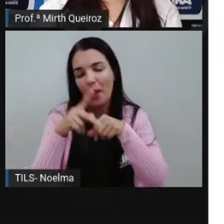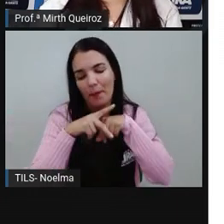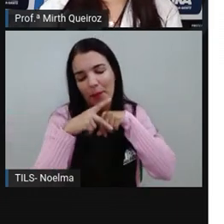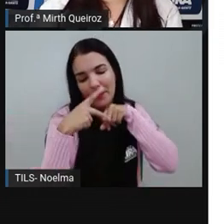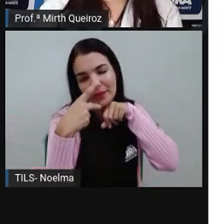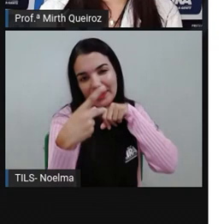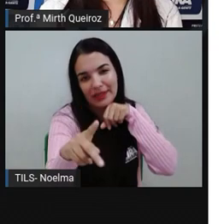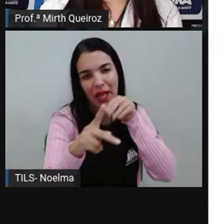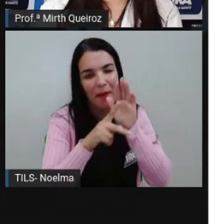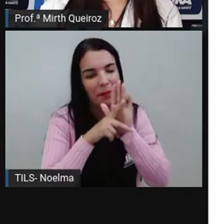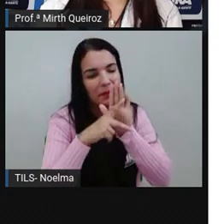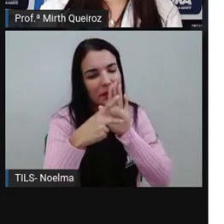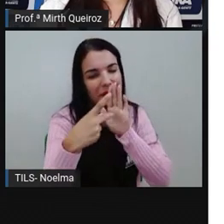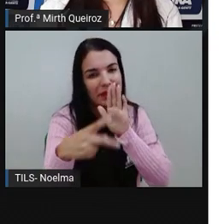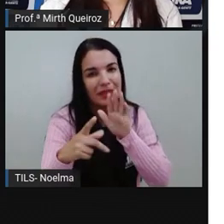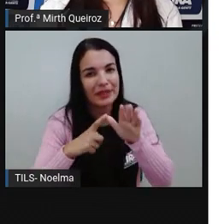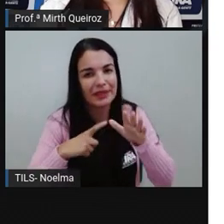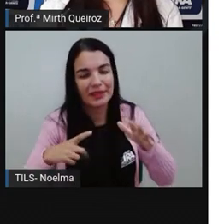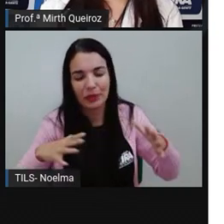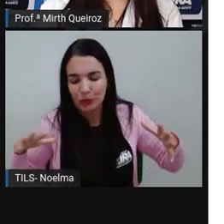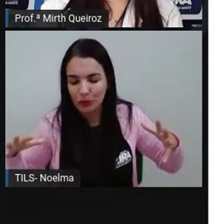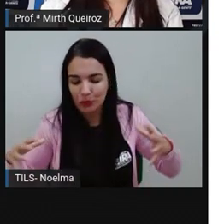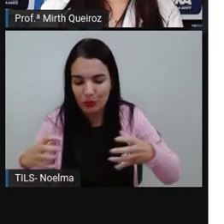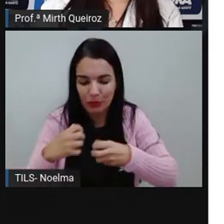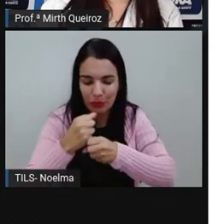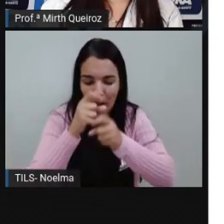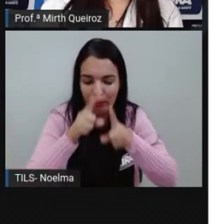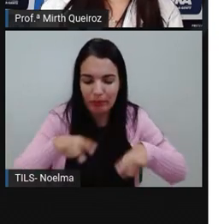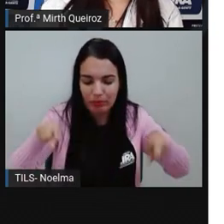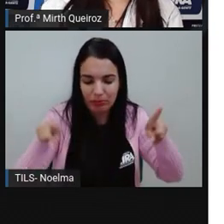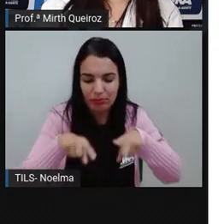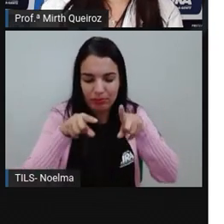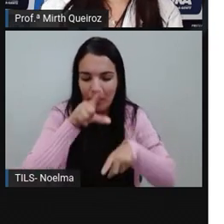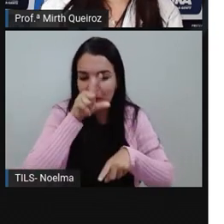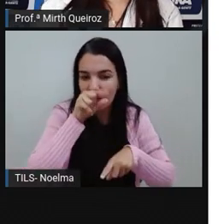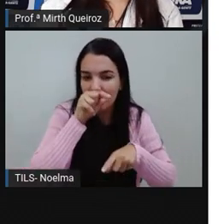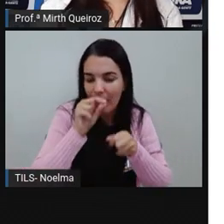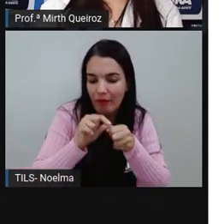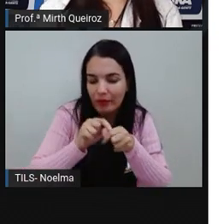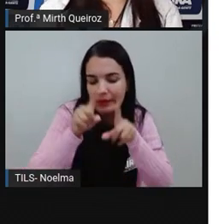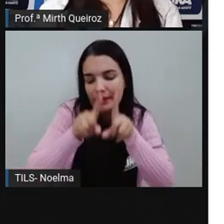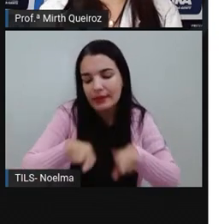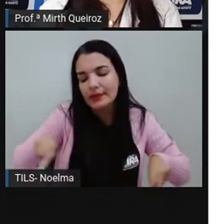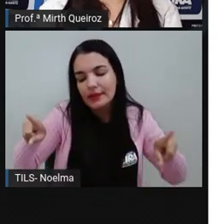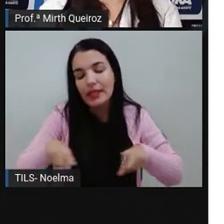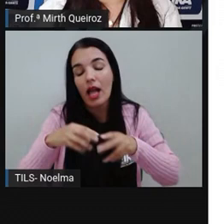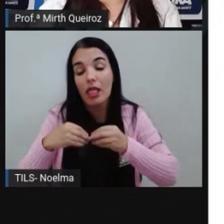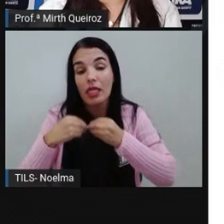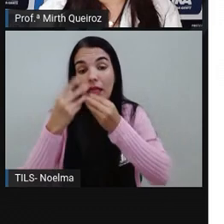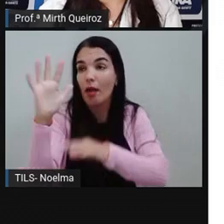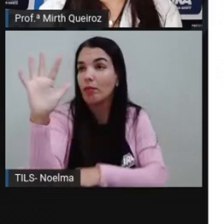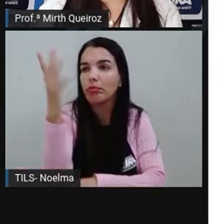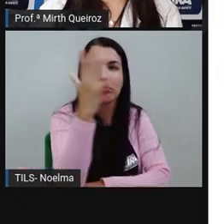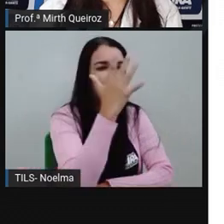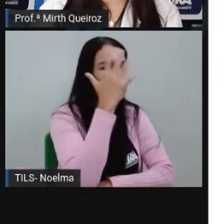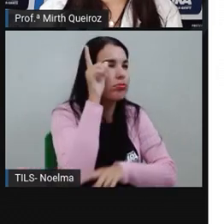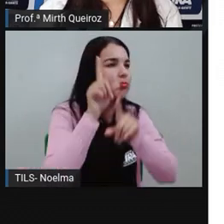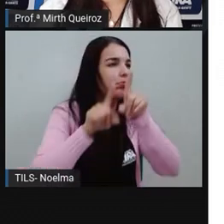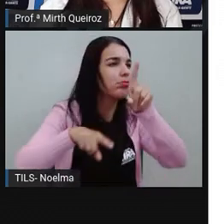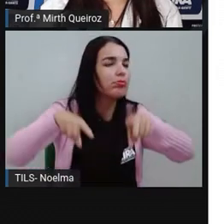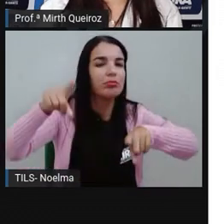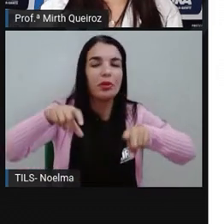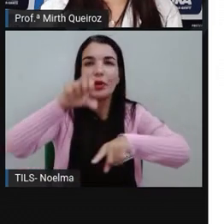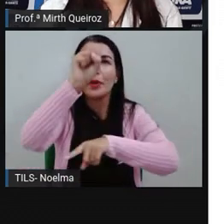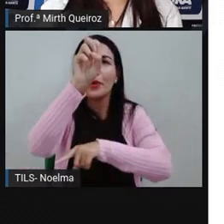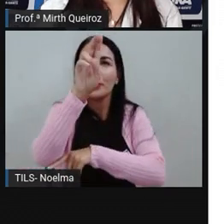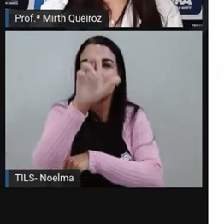seresta, fez tudo com harmonia. Dos pássaros, fez a orquestra. Deu a mata, a sinfonia. Deu ao Sul,